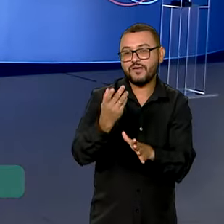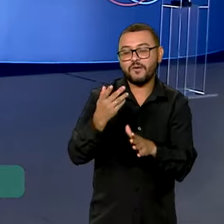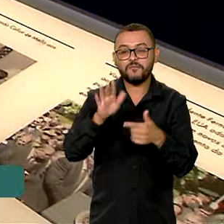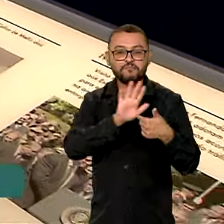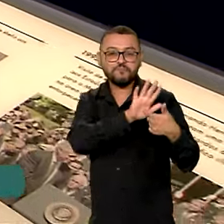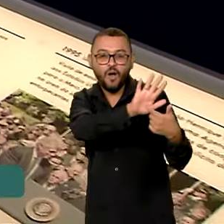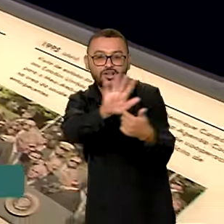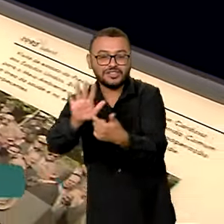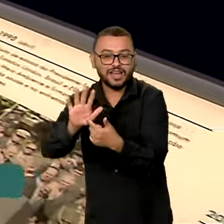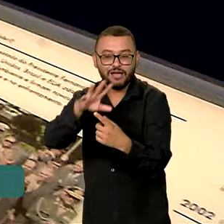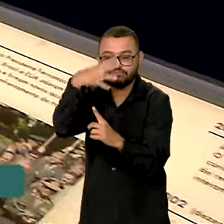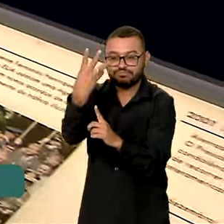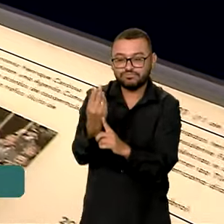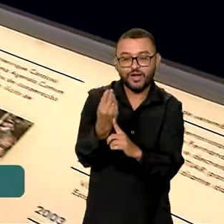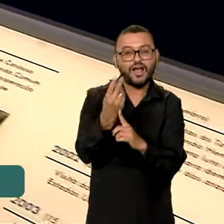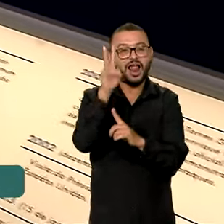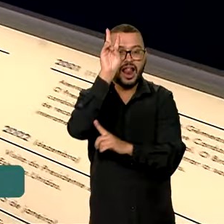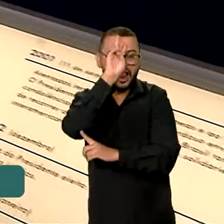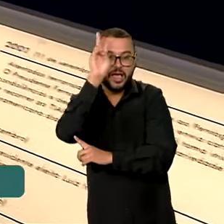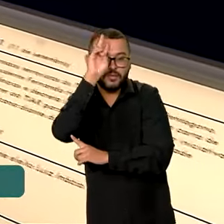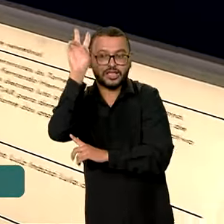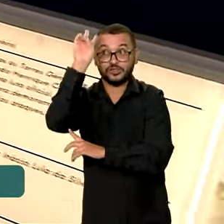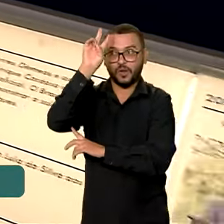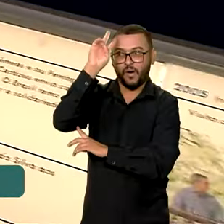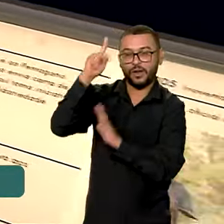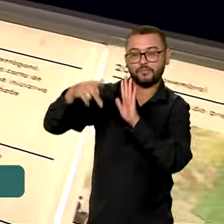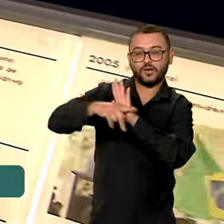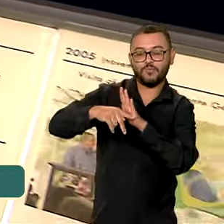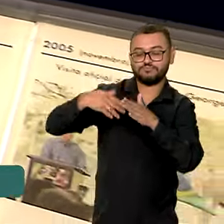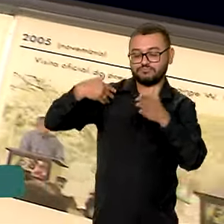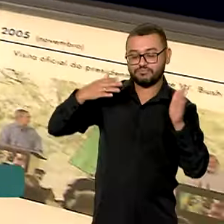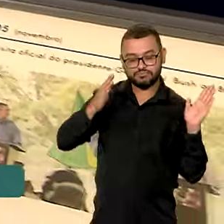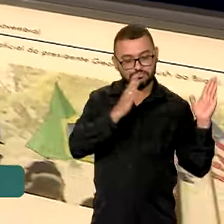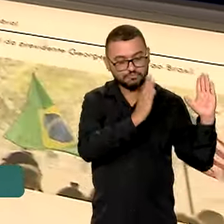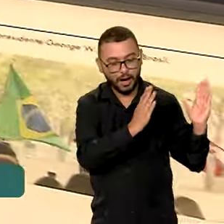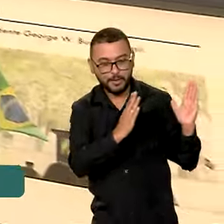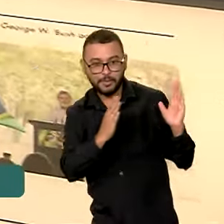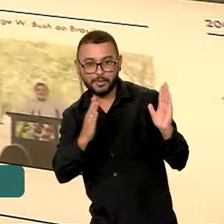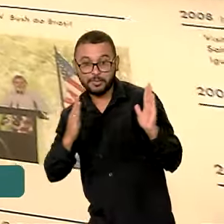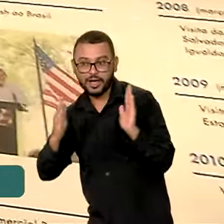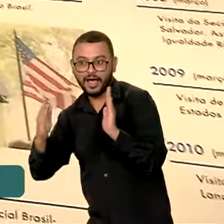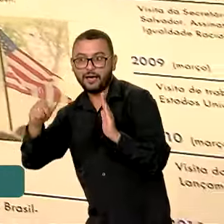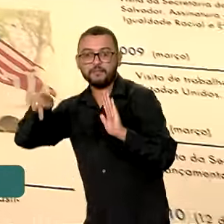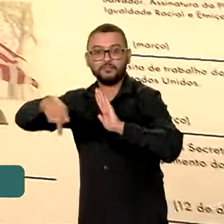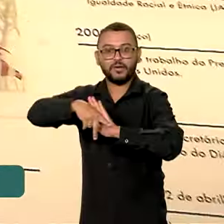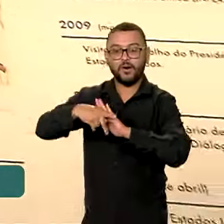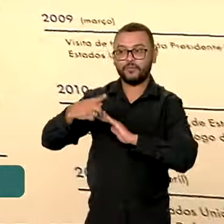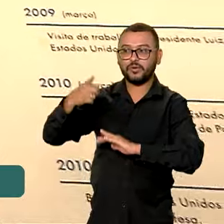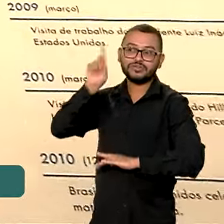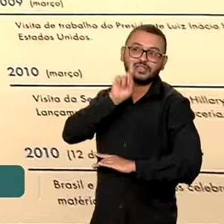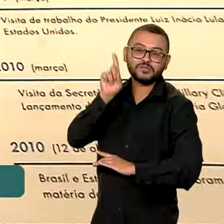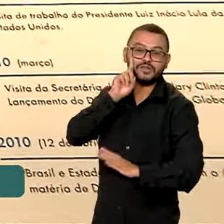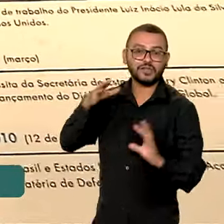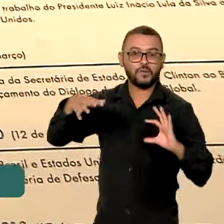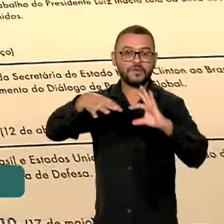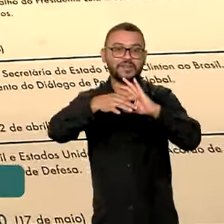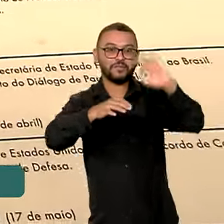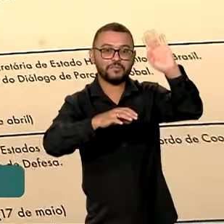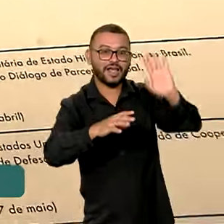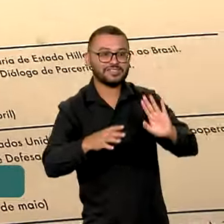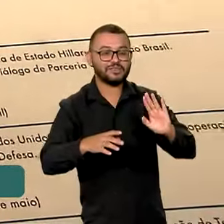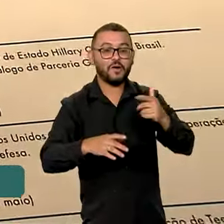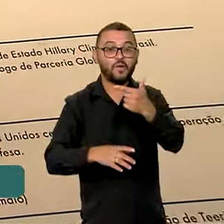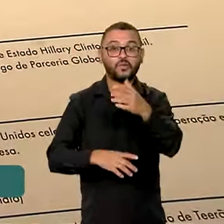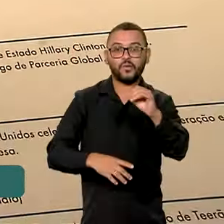exposição que conta a história de forma cronológica da interação entre os dois países nesses